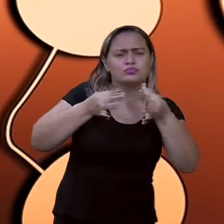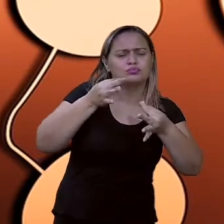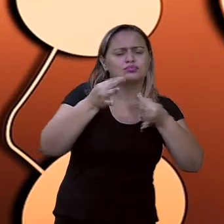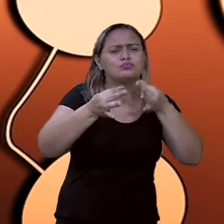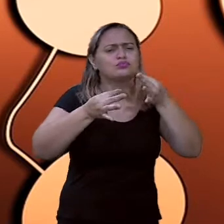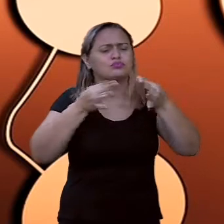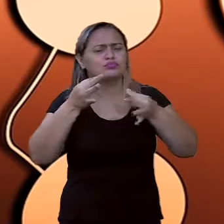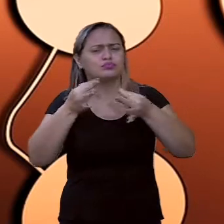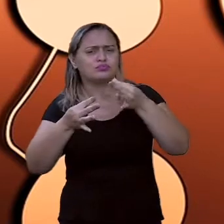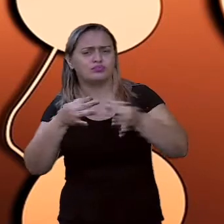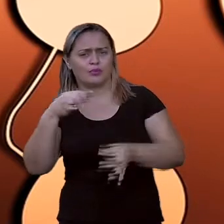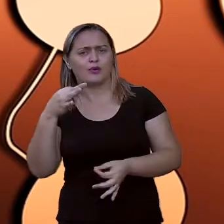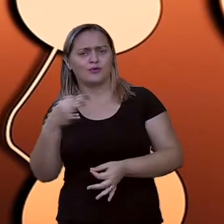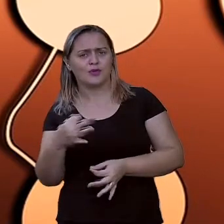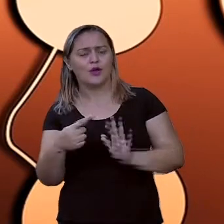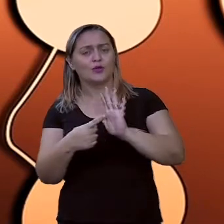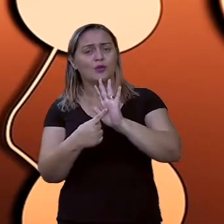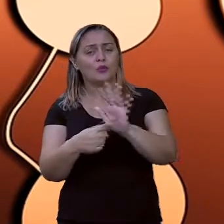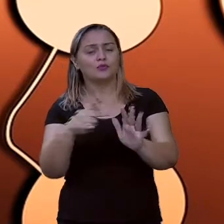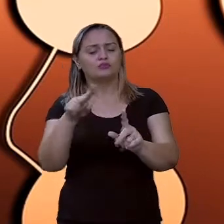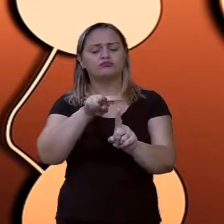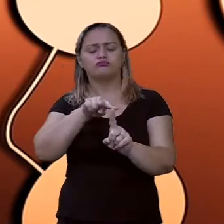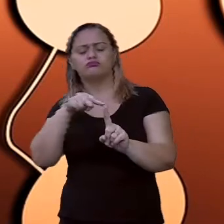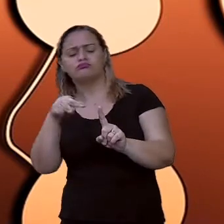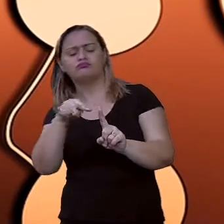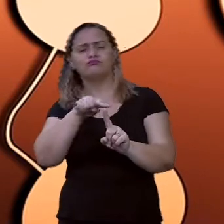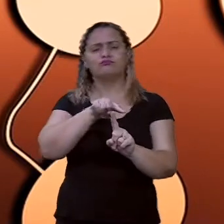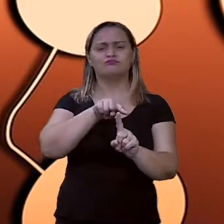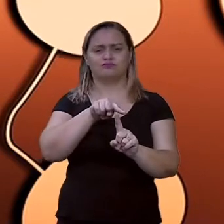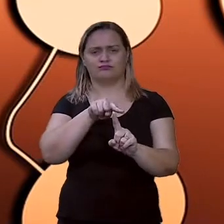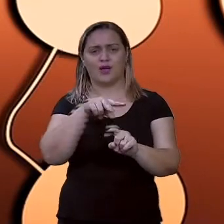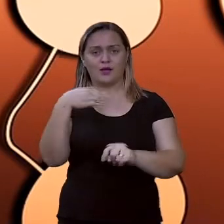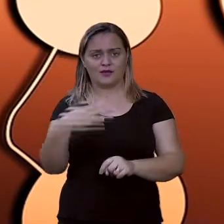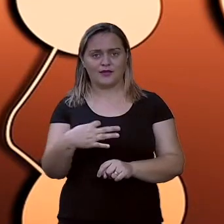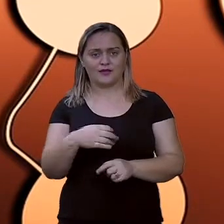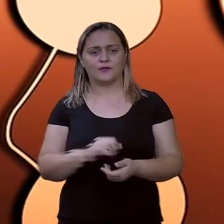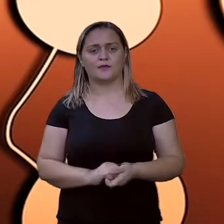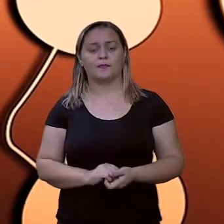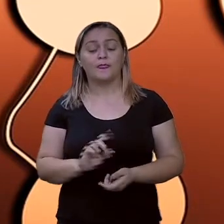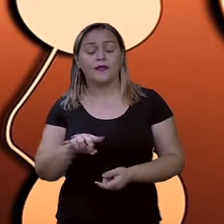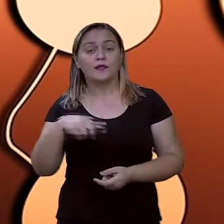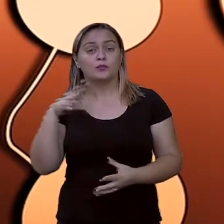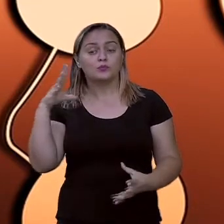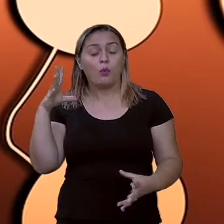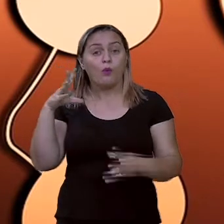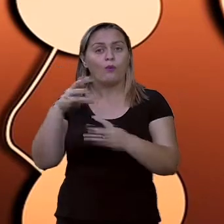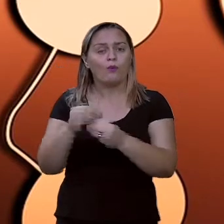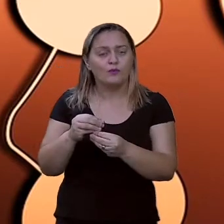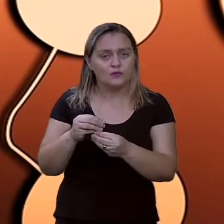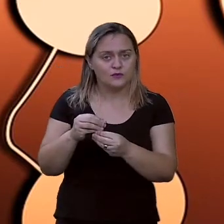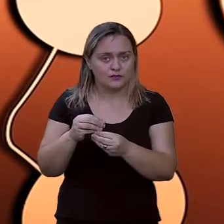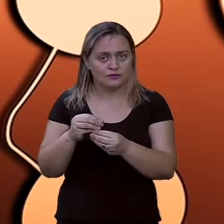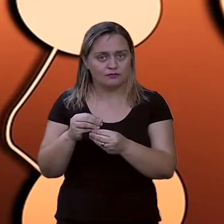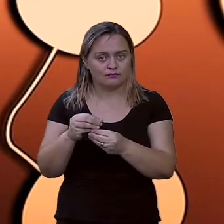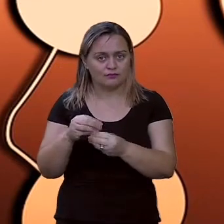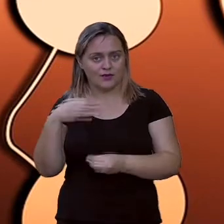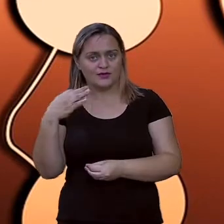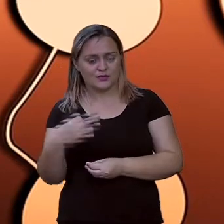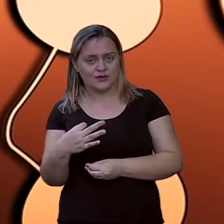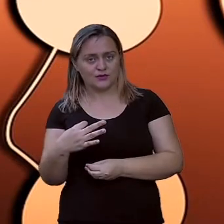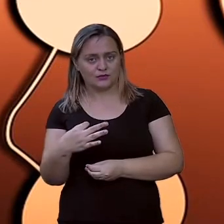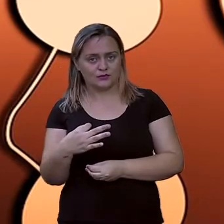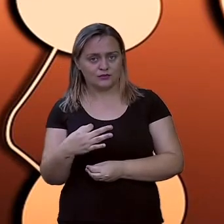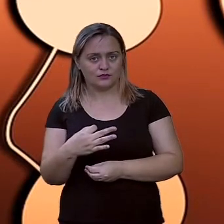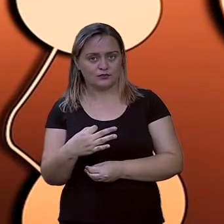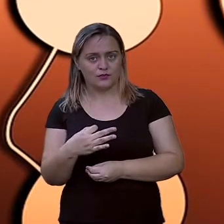a sua ideia. E finalmente chegamos onde? Na conclusão, que é o fechamento aí sobre esse assunto que você